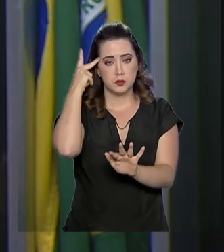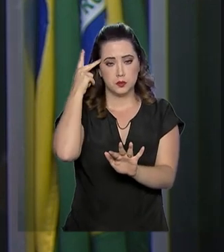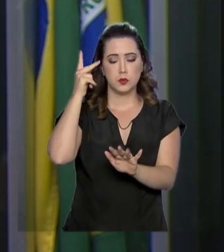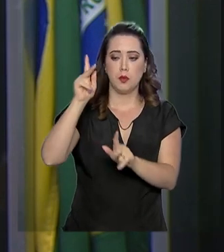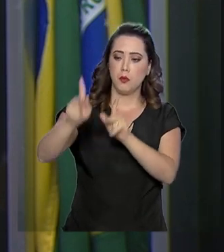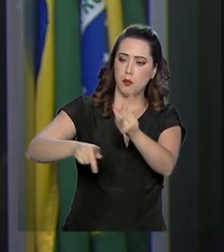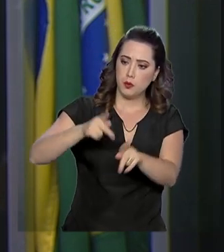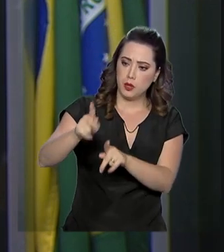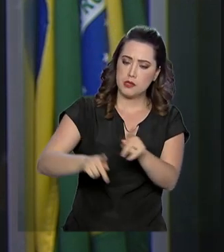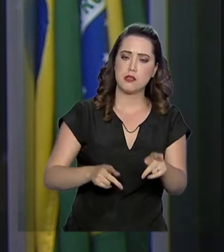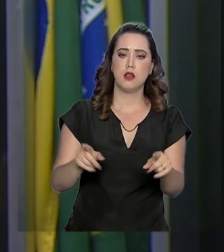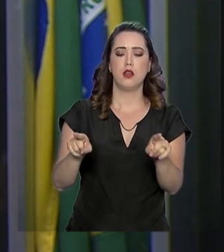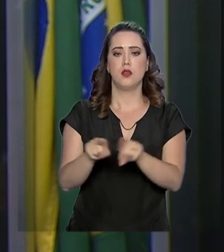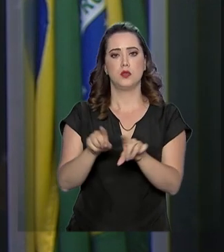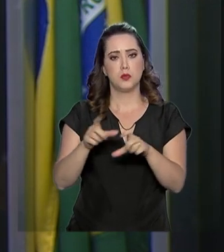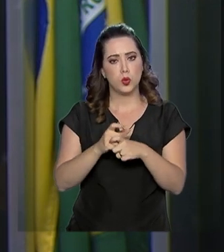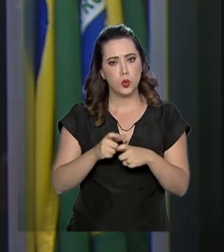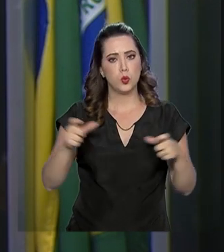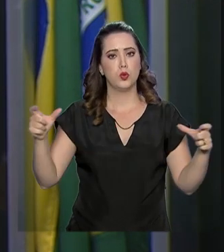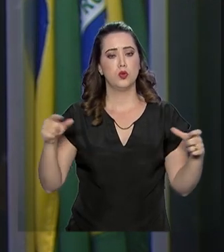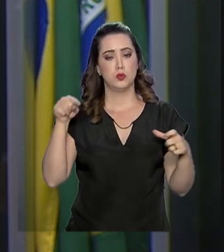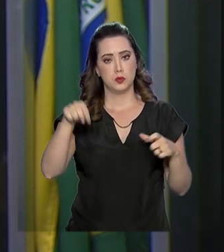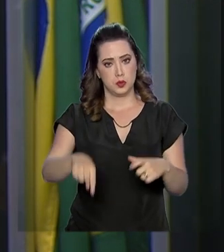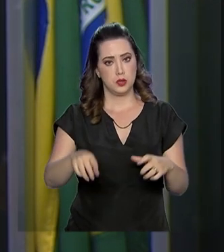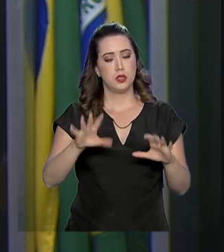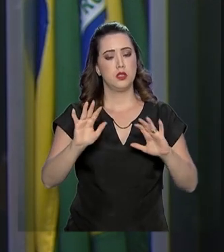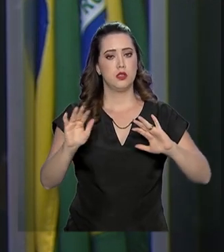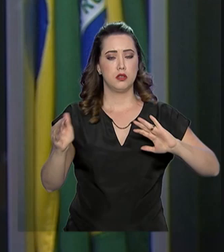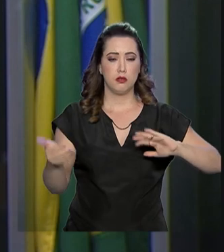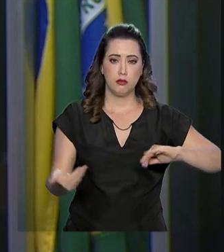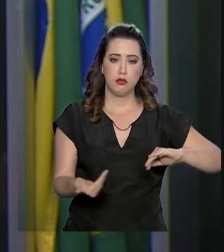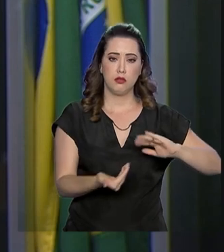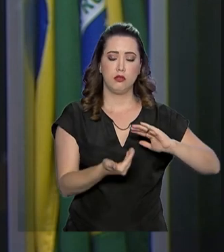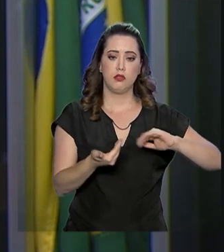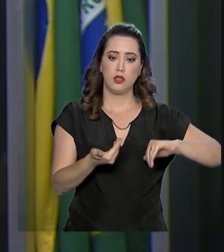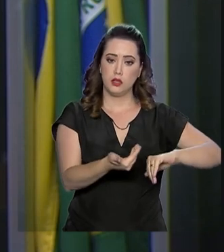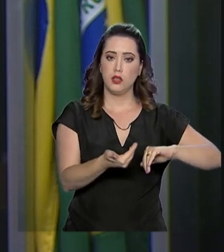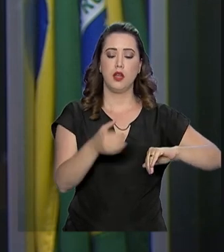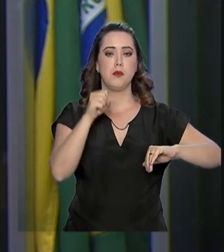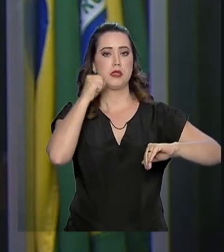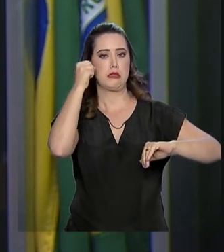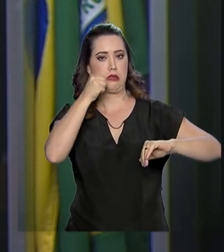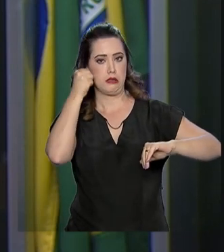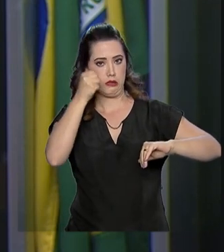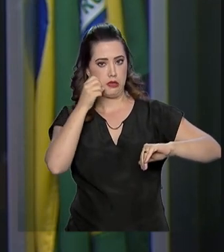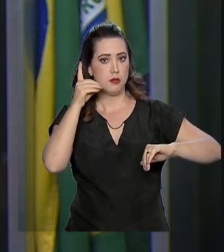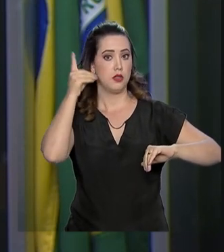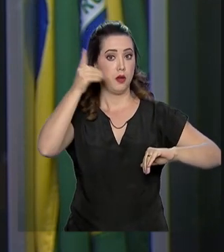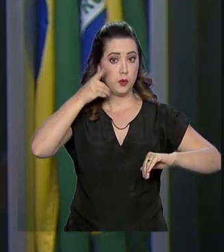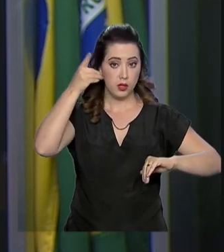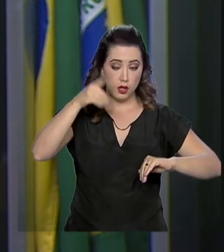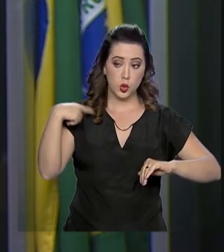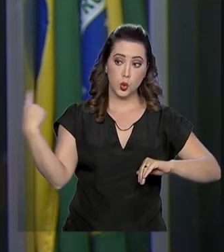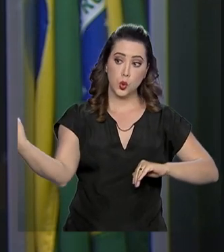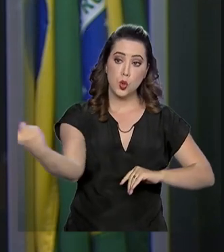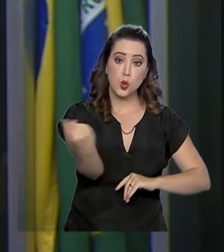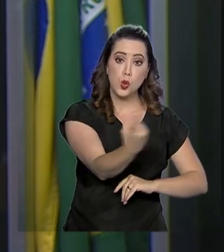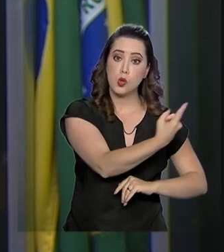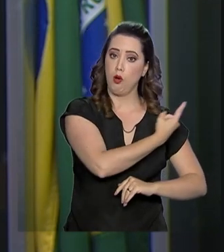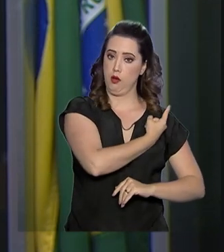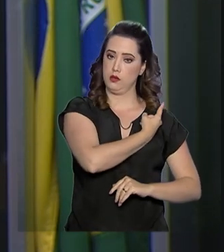e pela maioria dessa casa. Nós, deputados e senadores, nós juntos